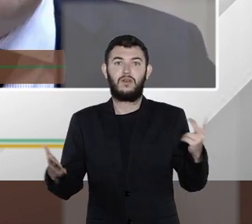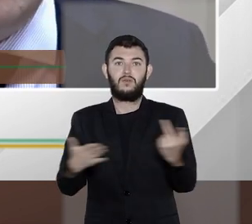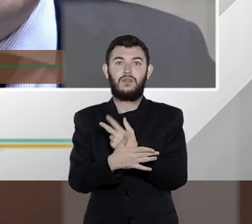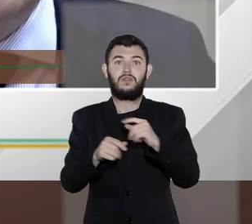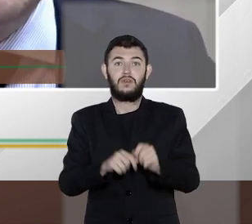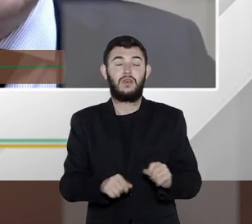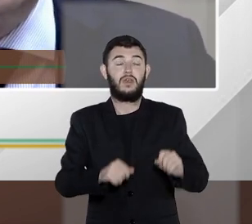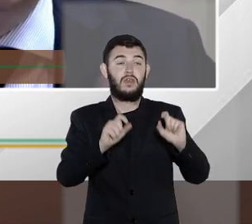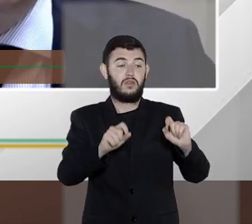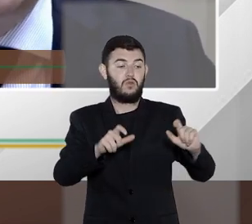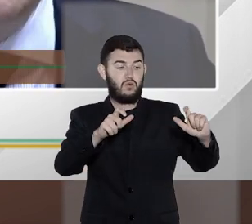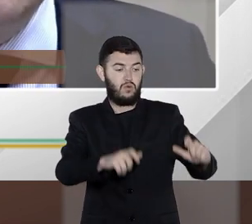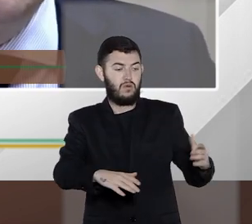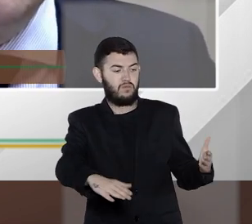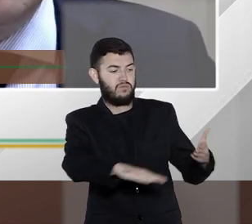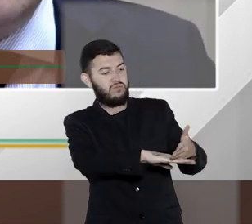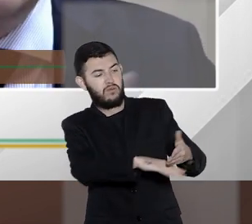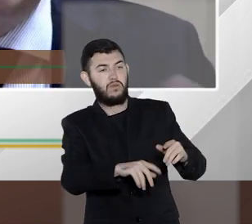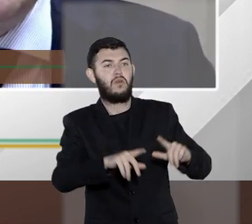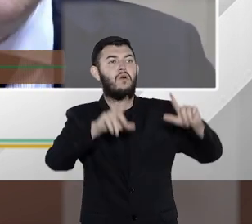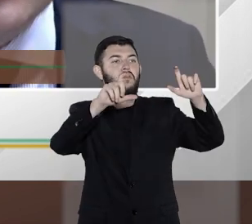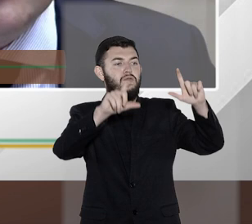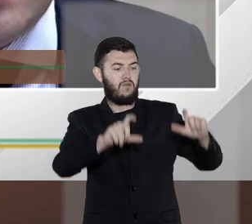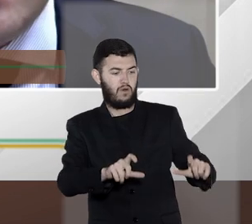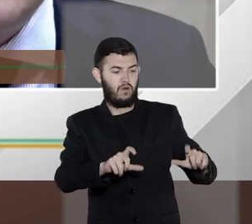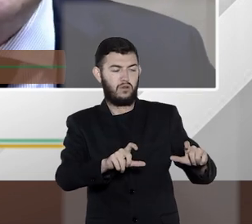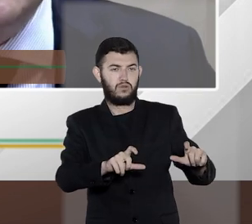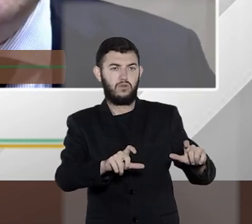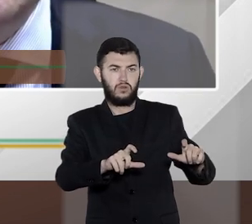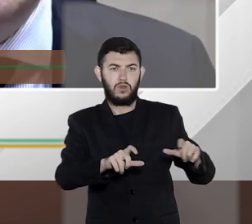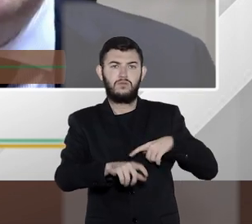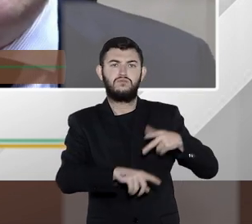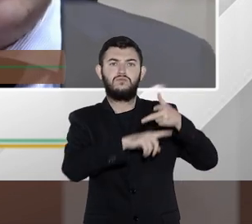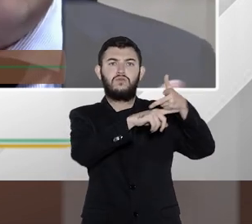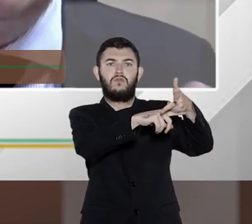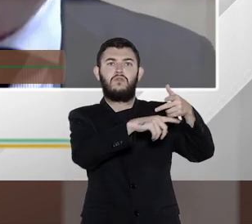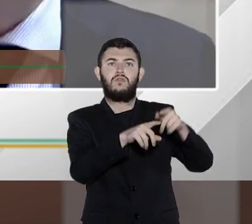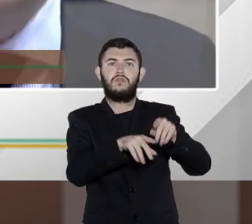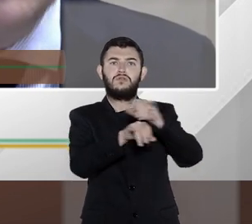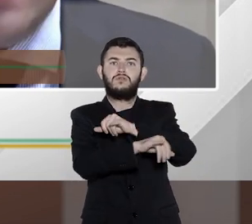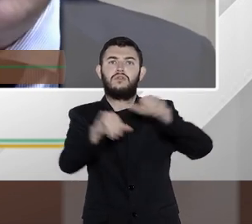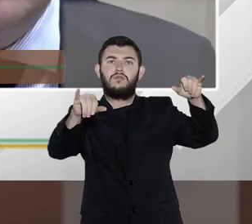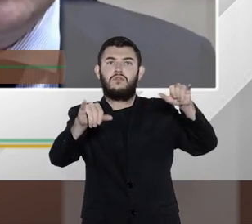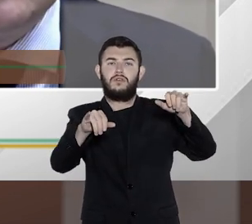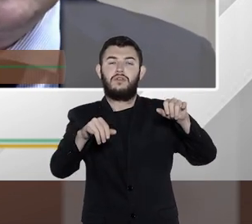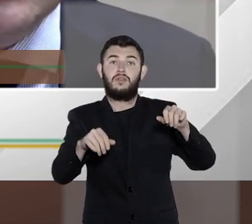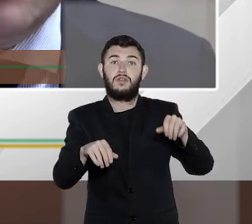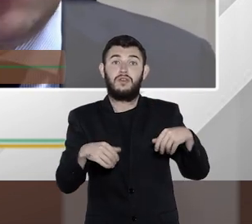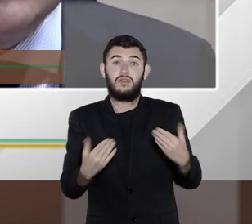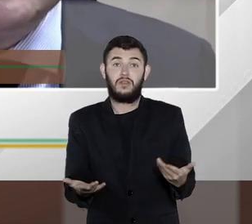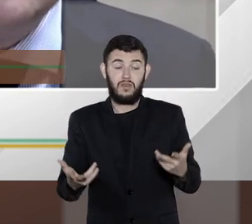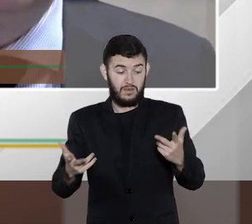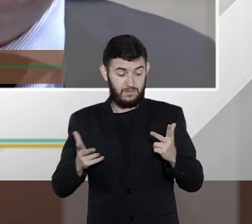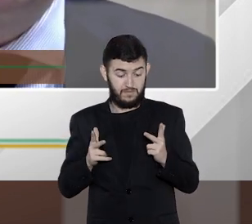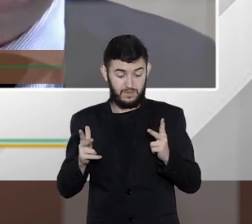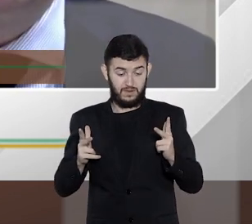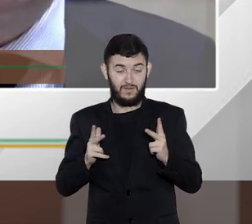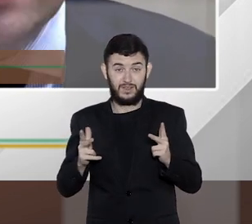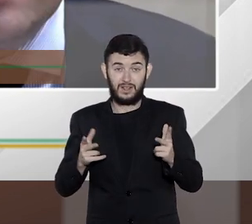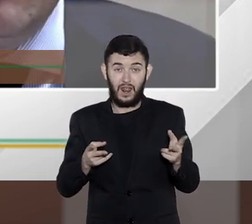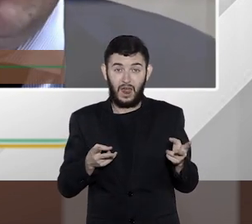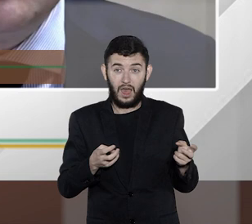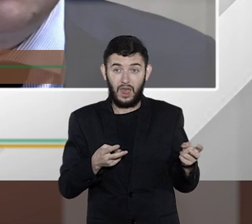tirando foto divulgando com a imprensa atrás então a privacidade muitas vezes ela pode ser